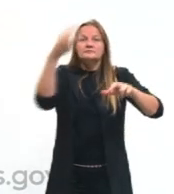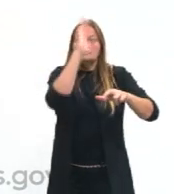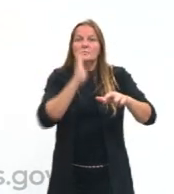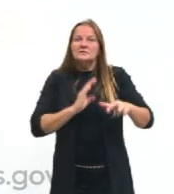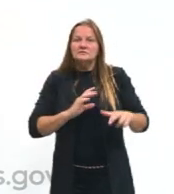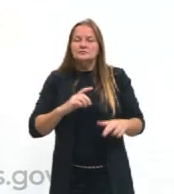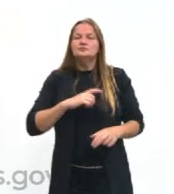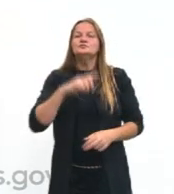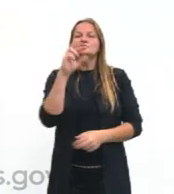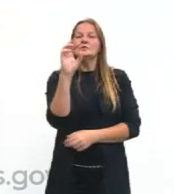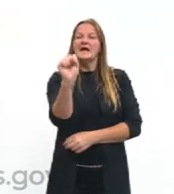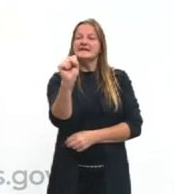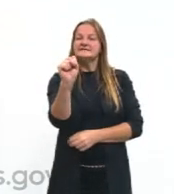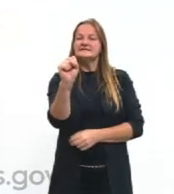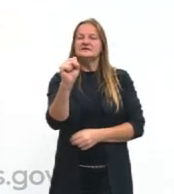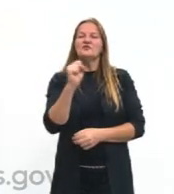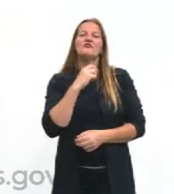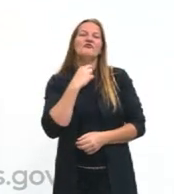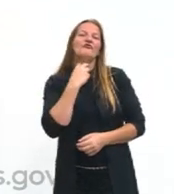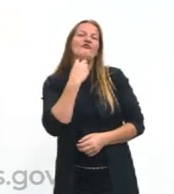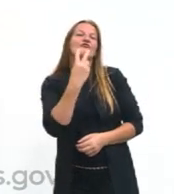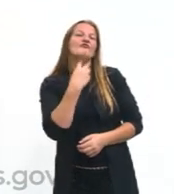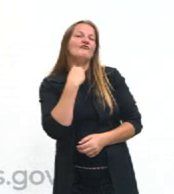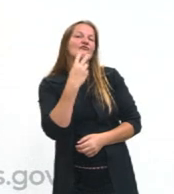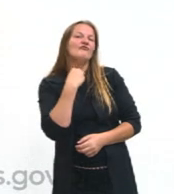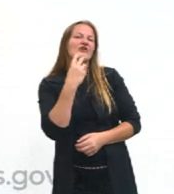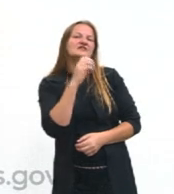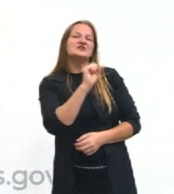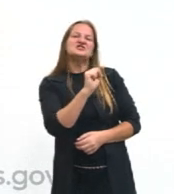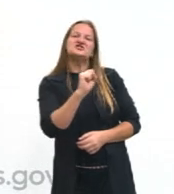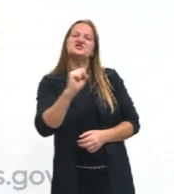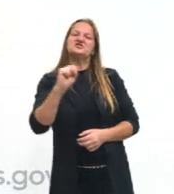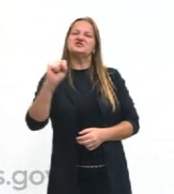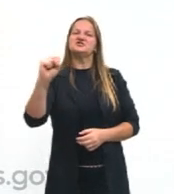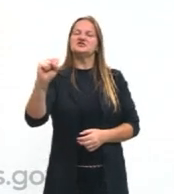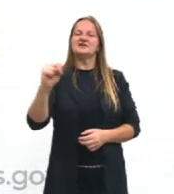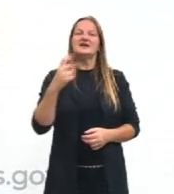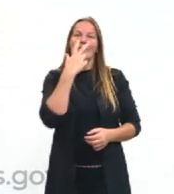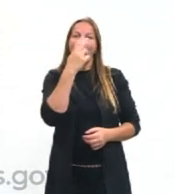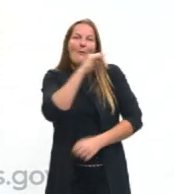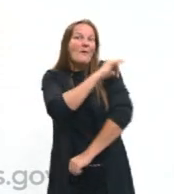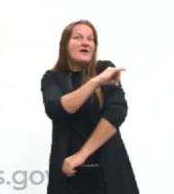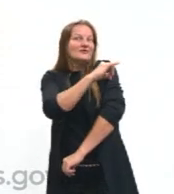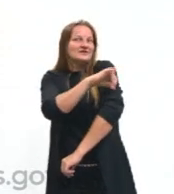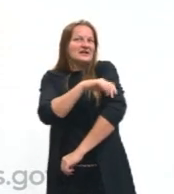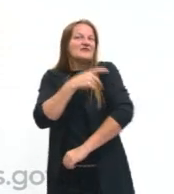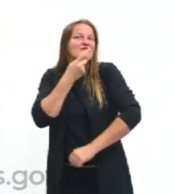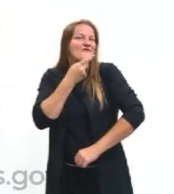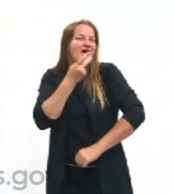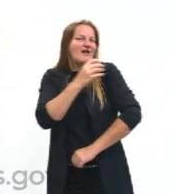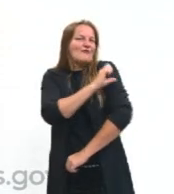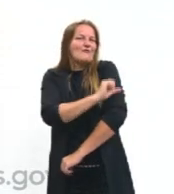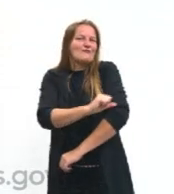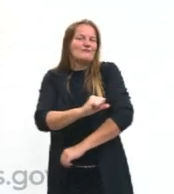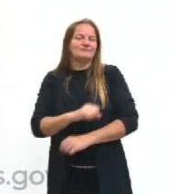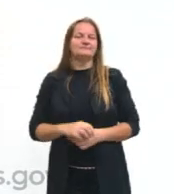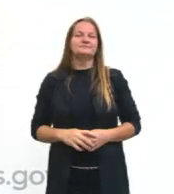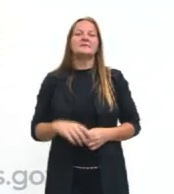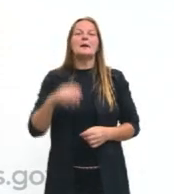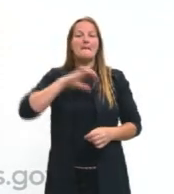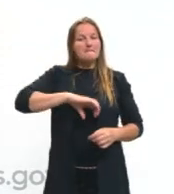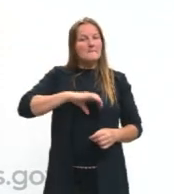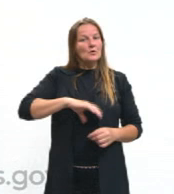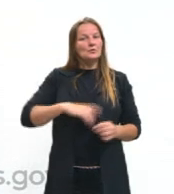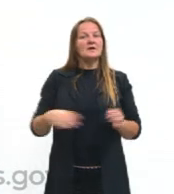o S chiado, uma característica típica do falar carioca, que veio com os portugueses em